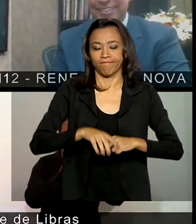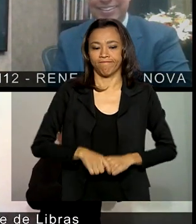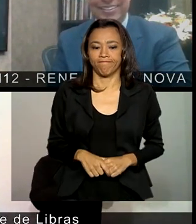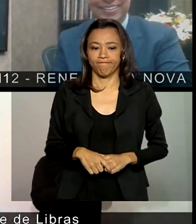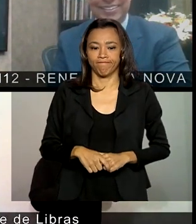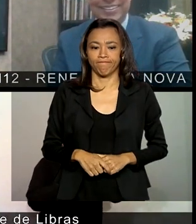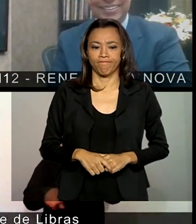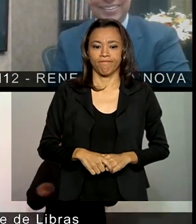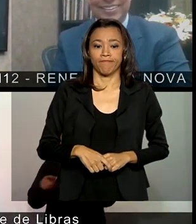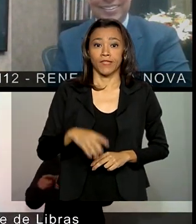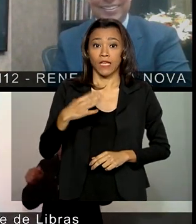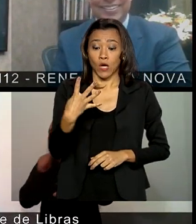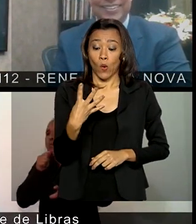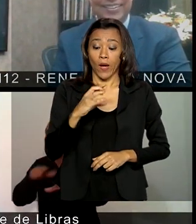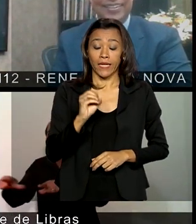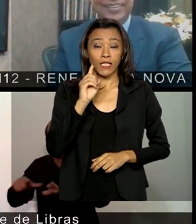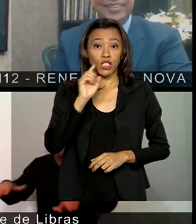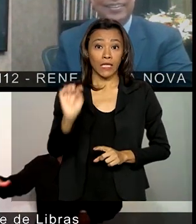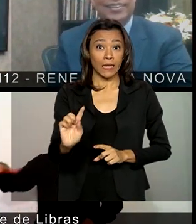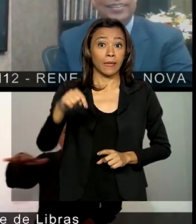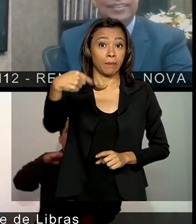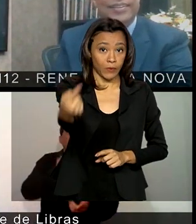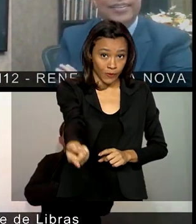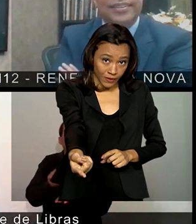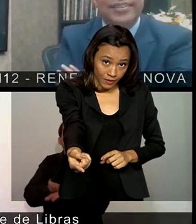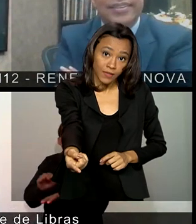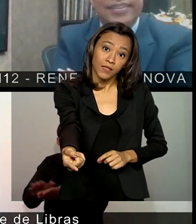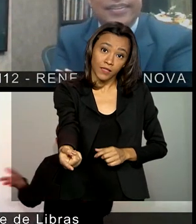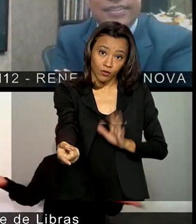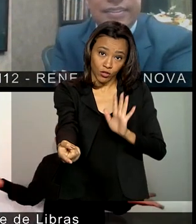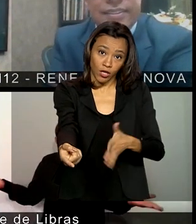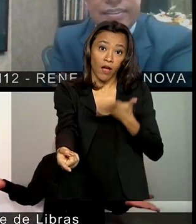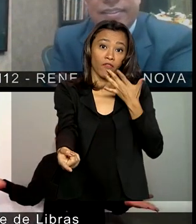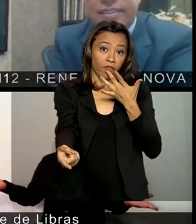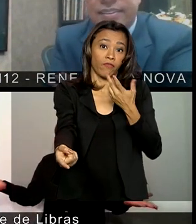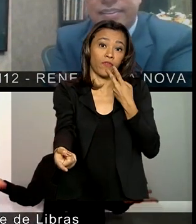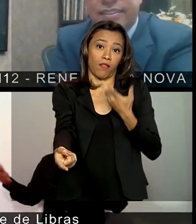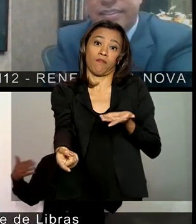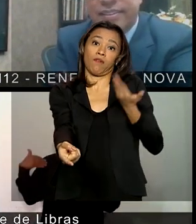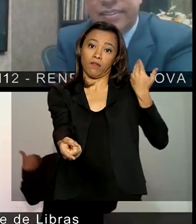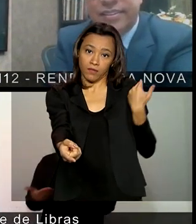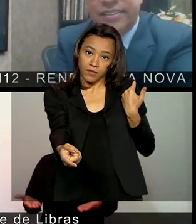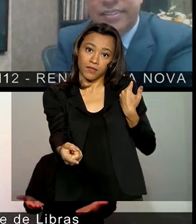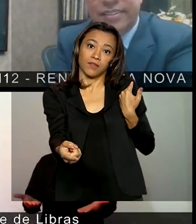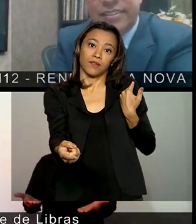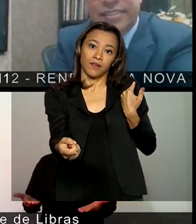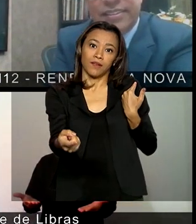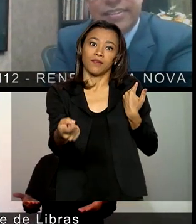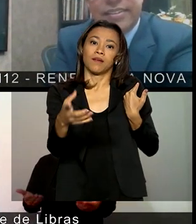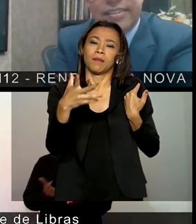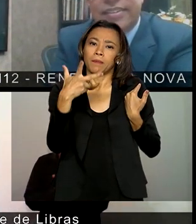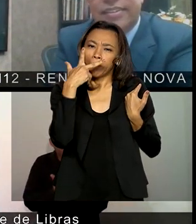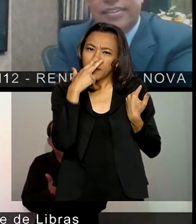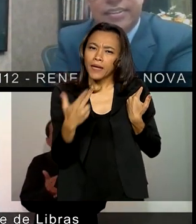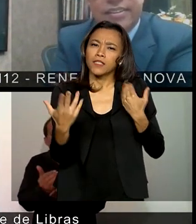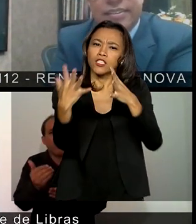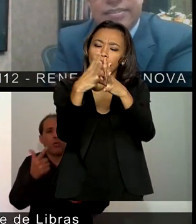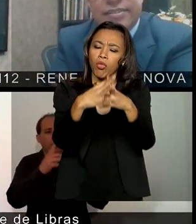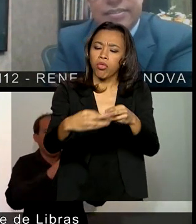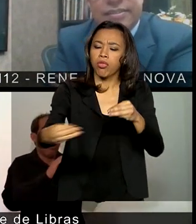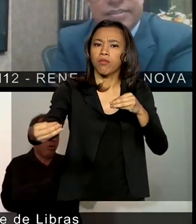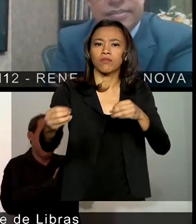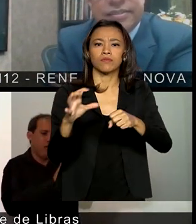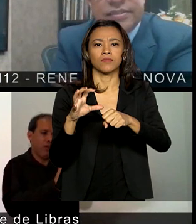Quarenta dias depois, parece que está começando a ir embora a questão do vírus,